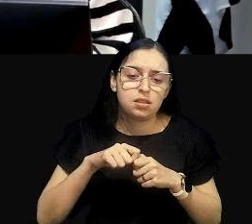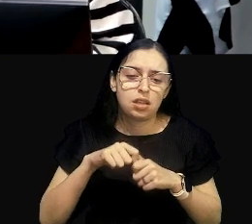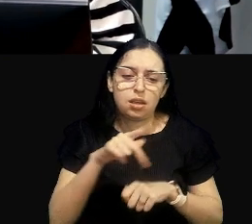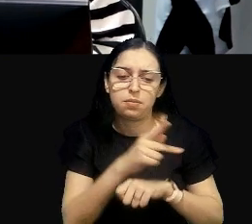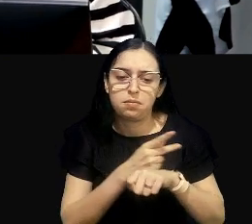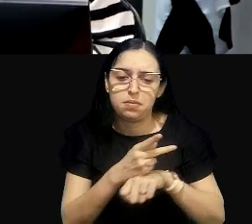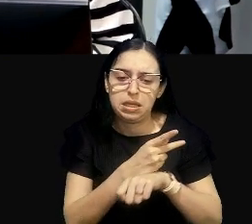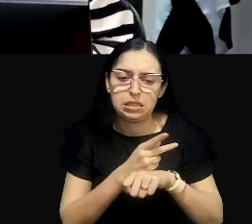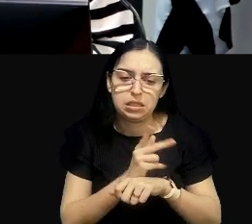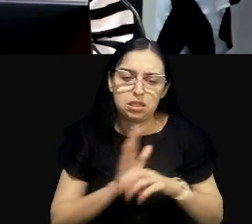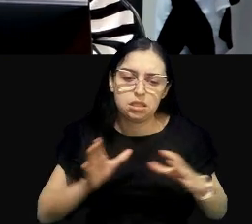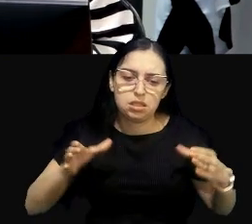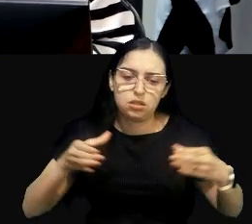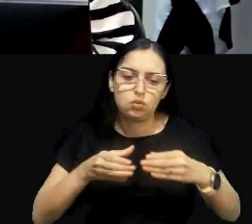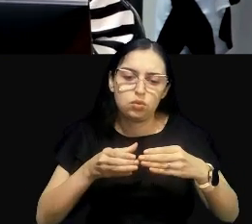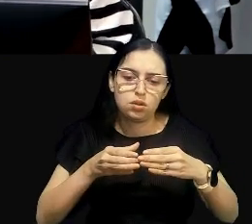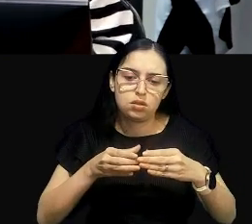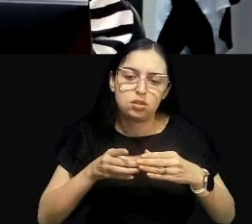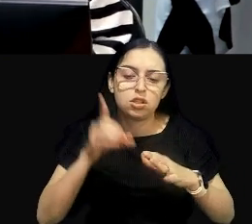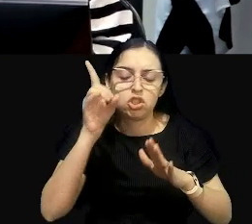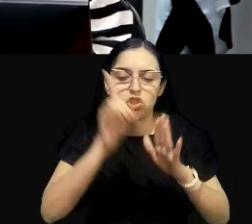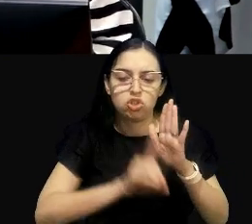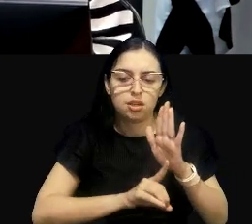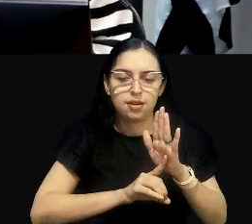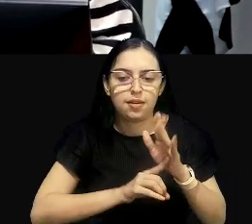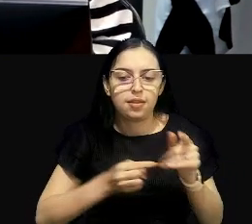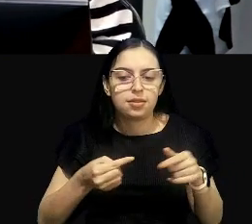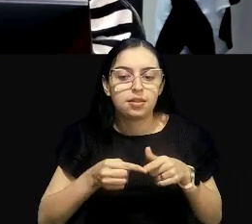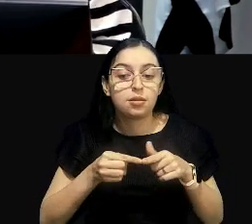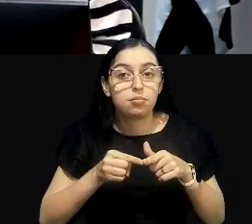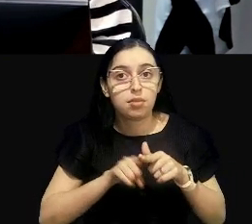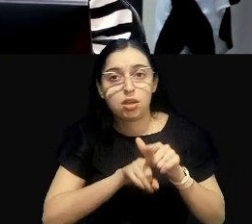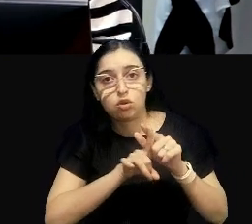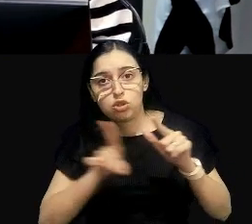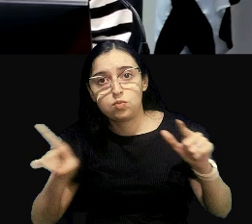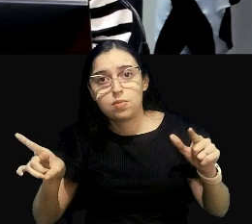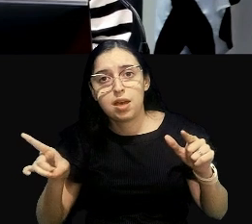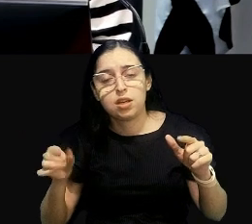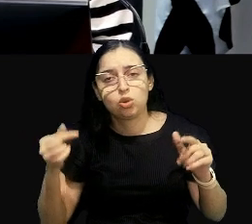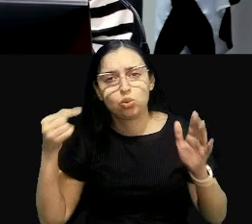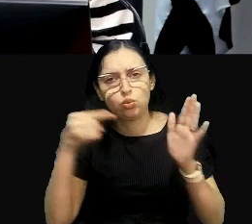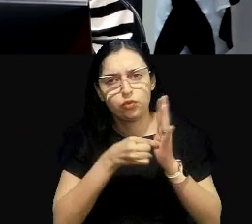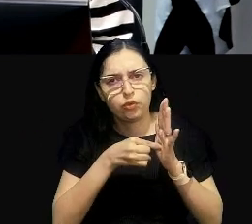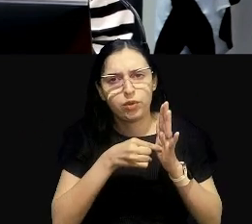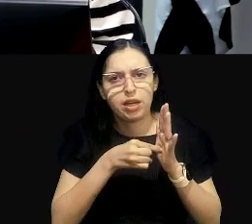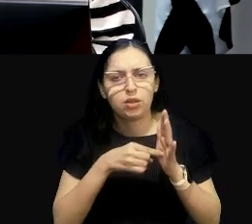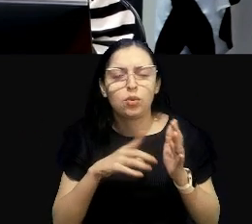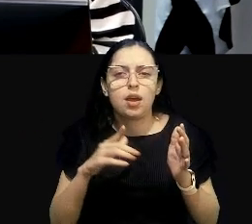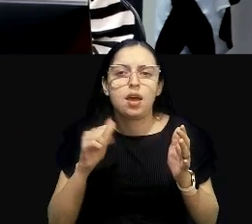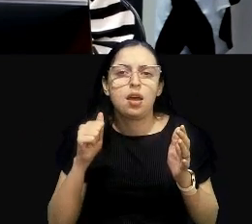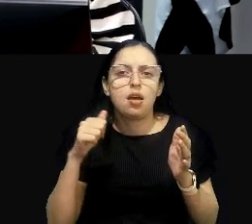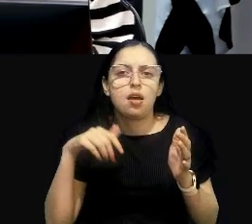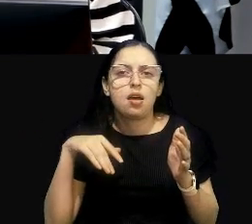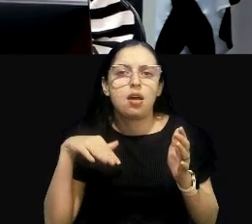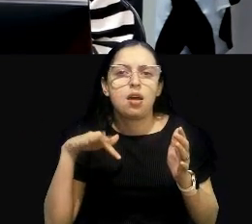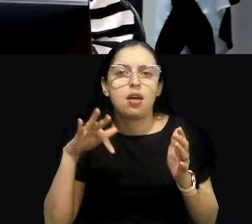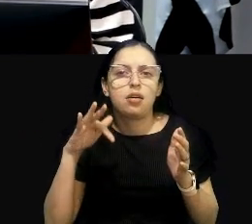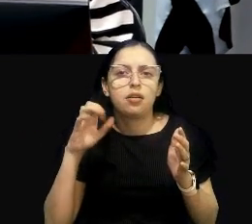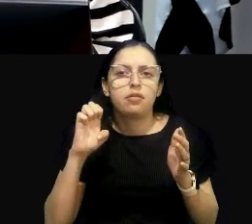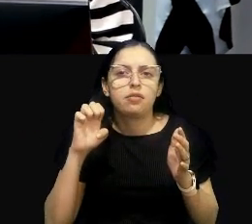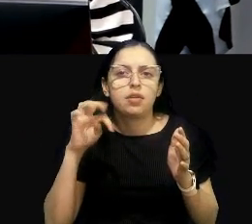da área direta e indiretamente afetada. Então, aquela questão